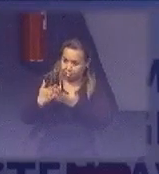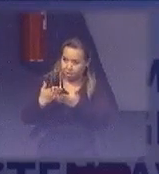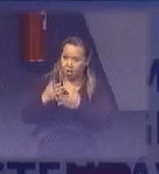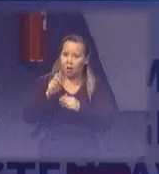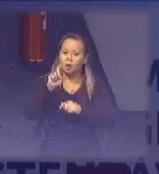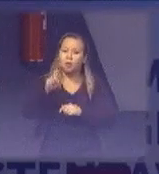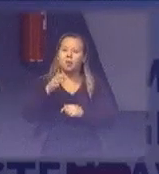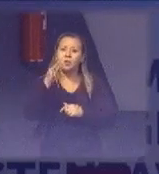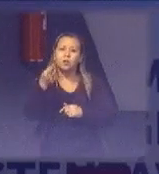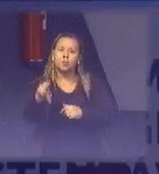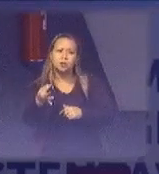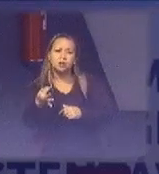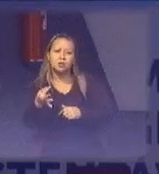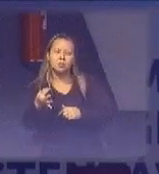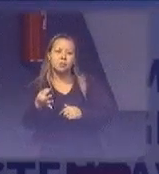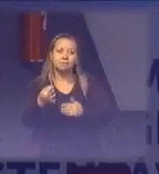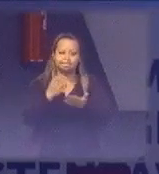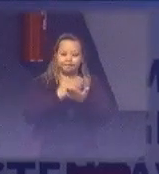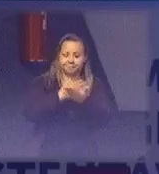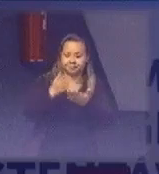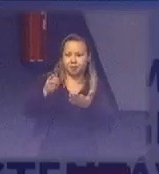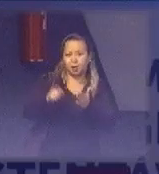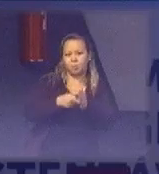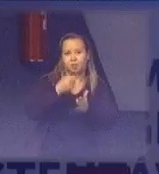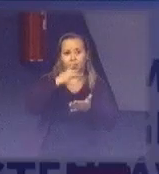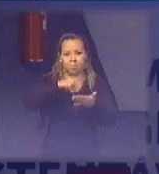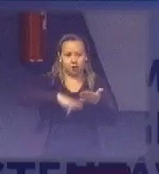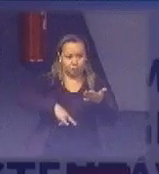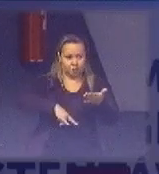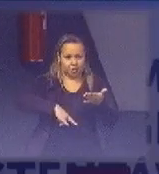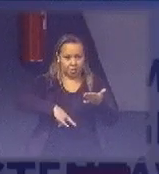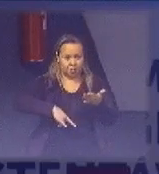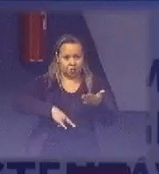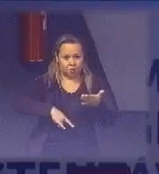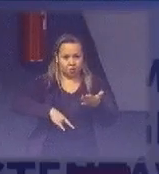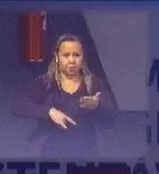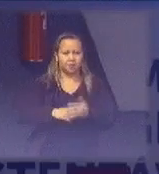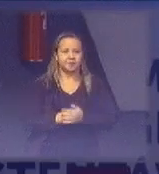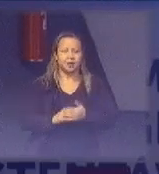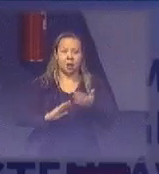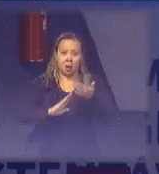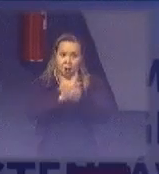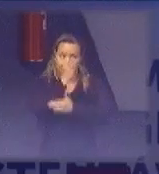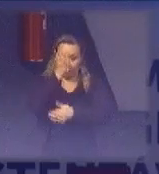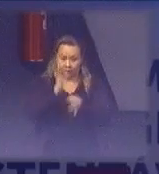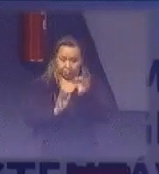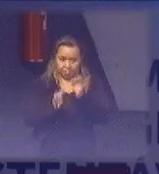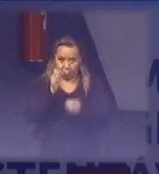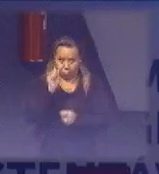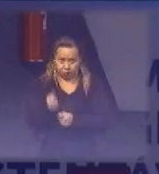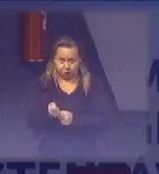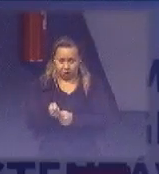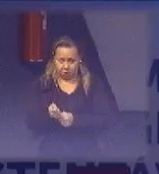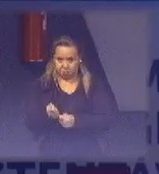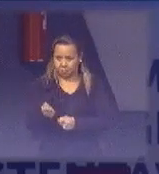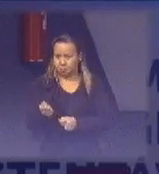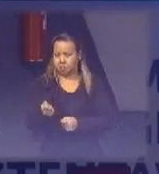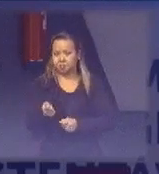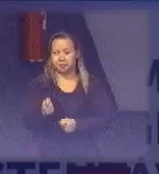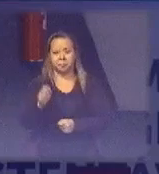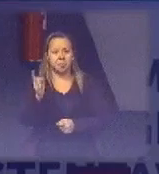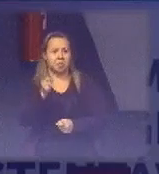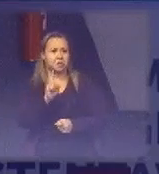documento inaugural do processo, o parecer jurídico, ou seja, não precisa